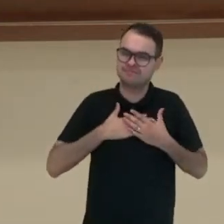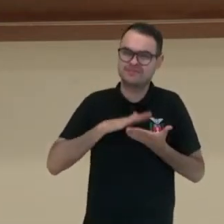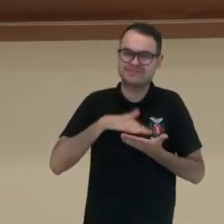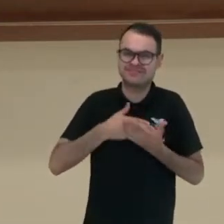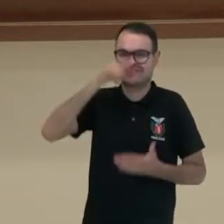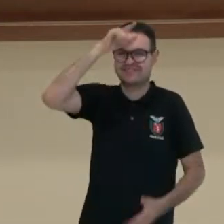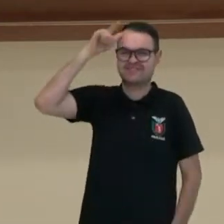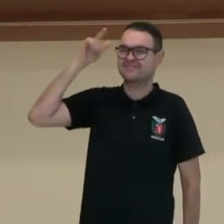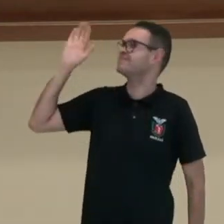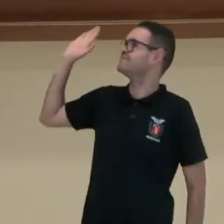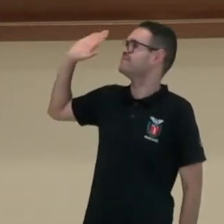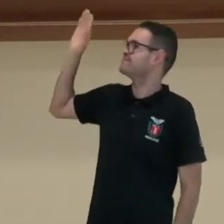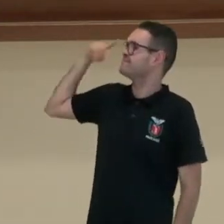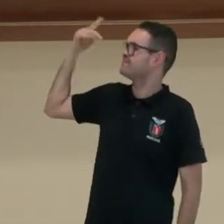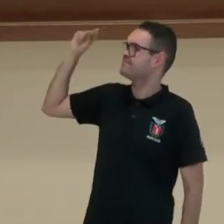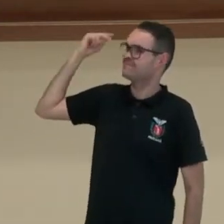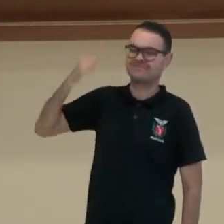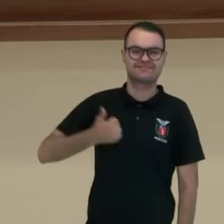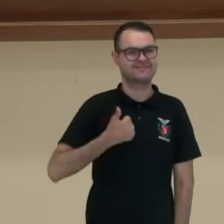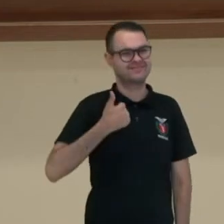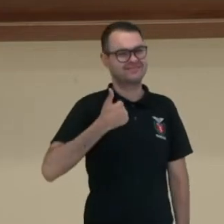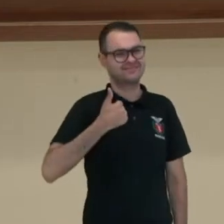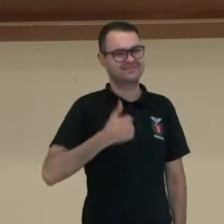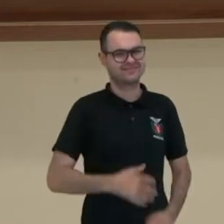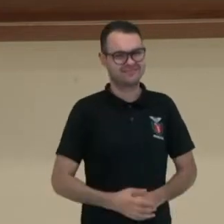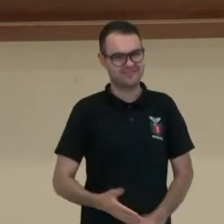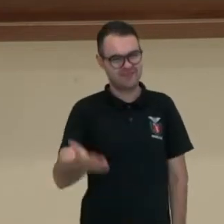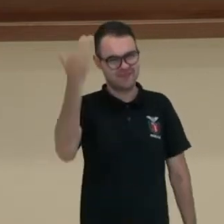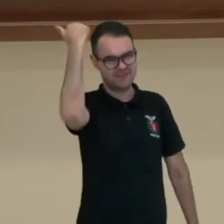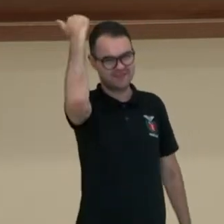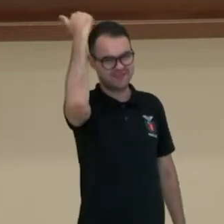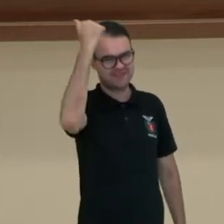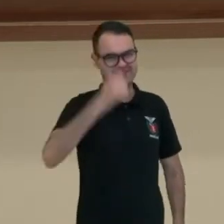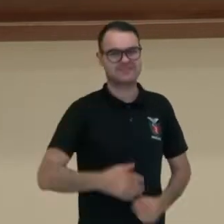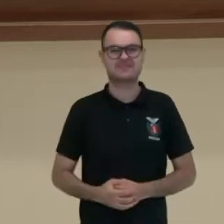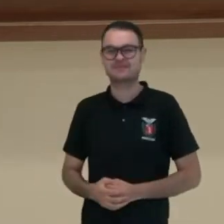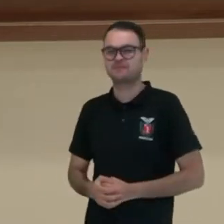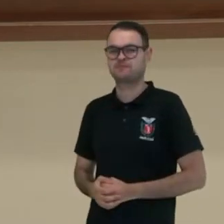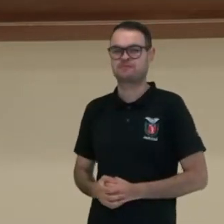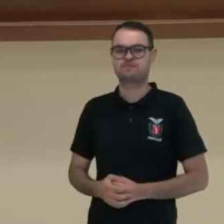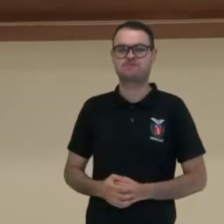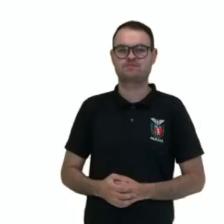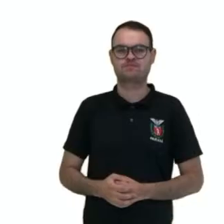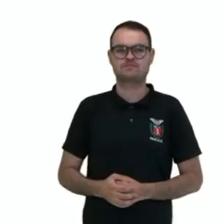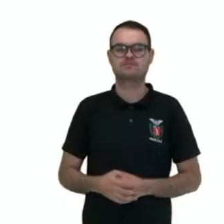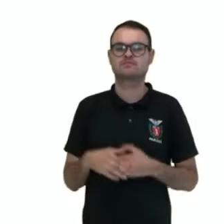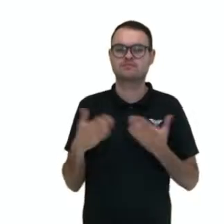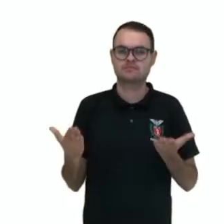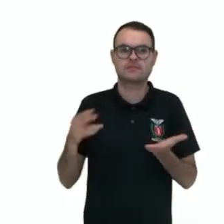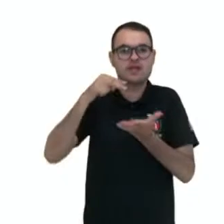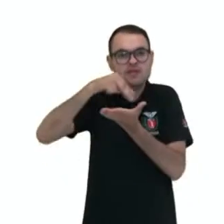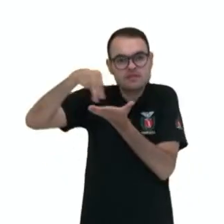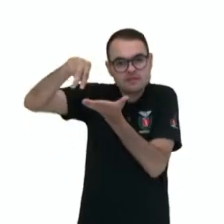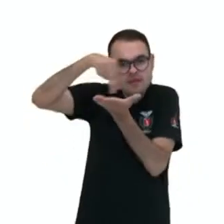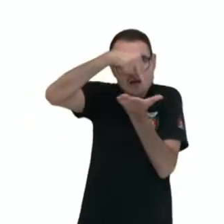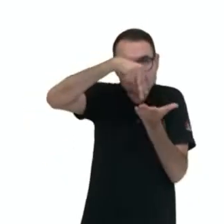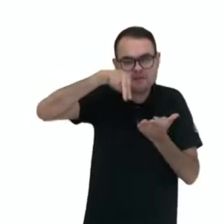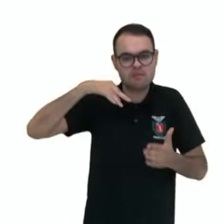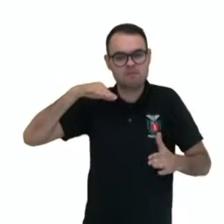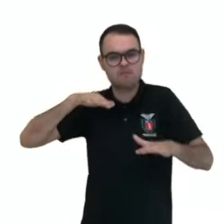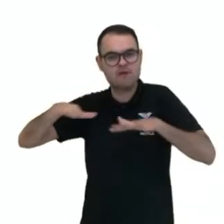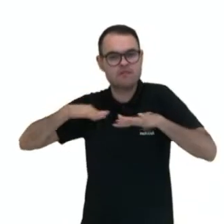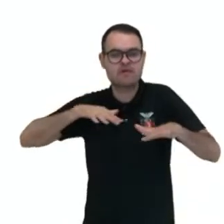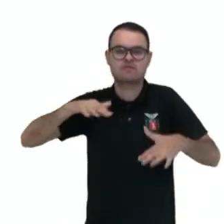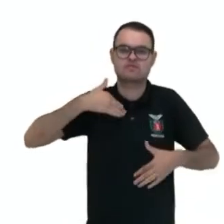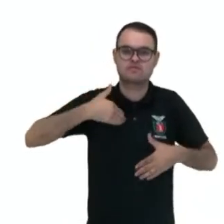Luiz. Vamos junto, Luiz? Vamos lá, galera? Então, vamos! Então, dança, movimento corporal.